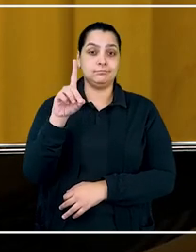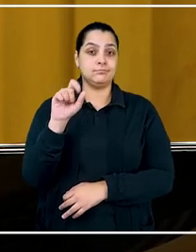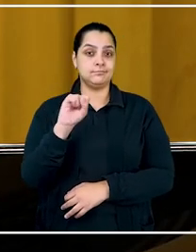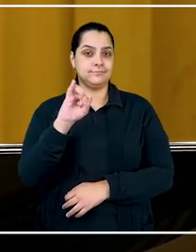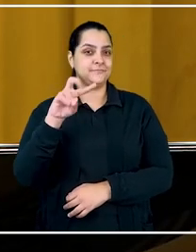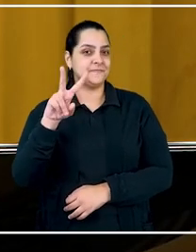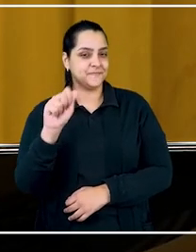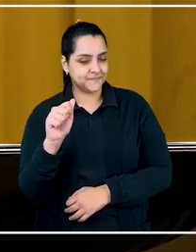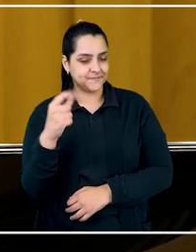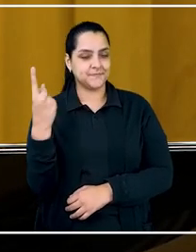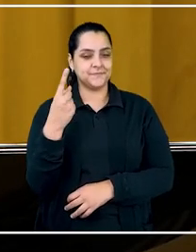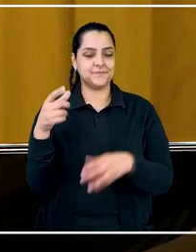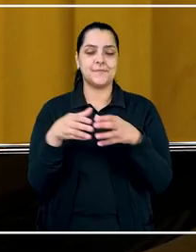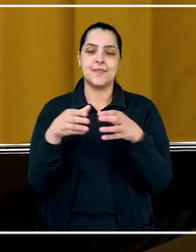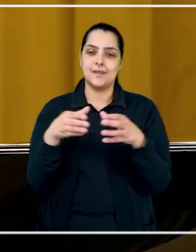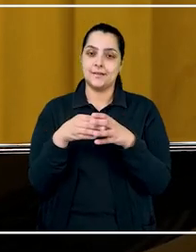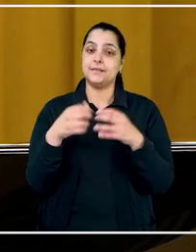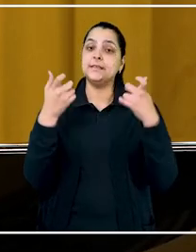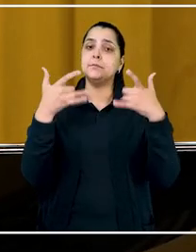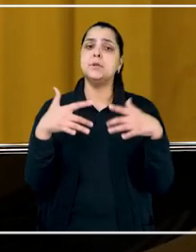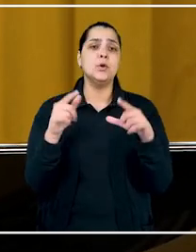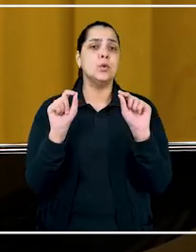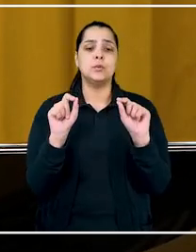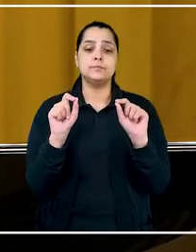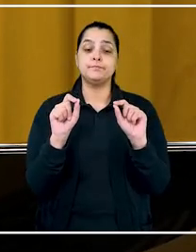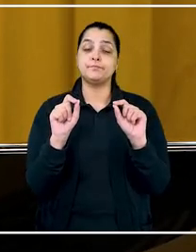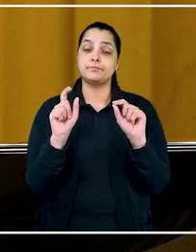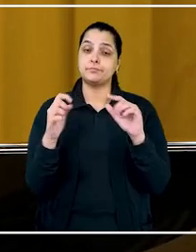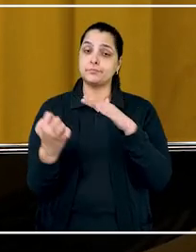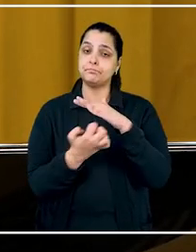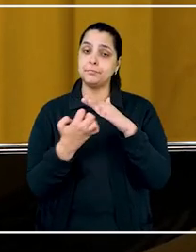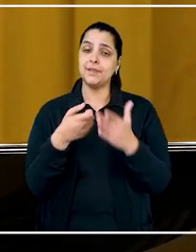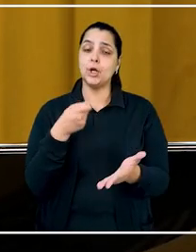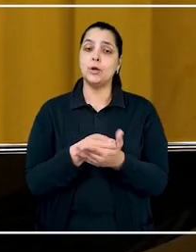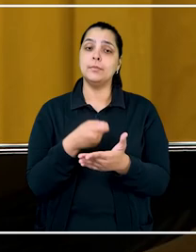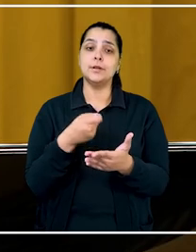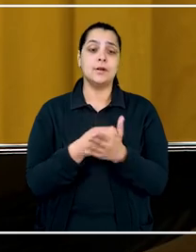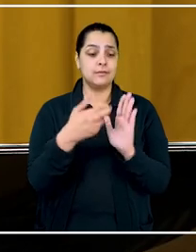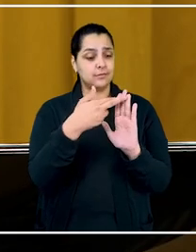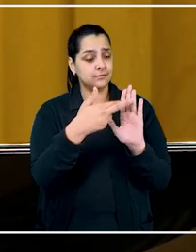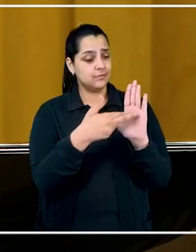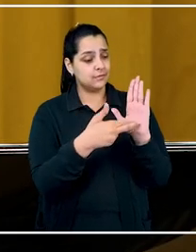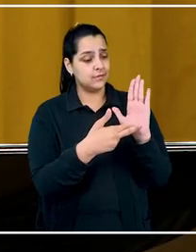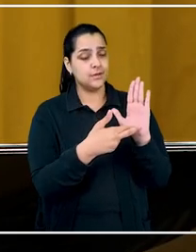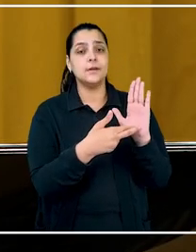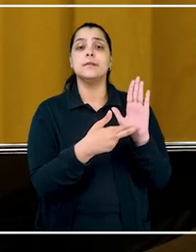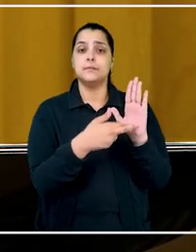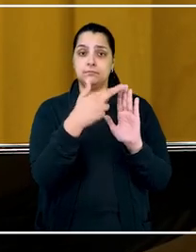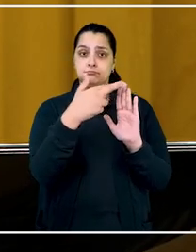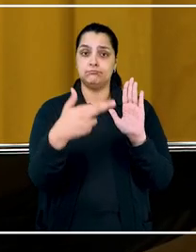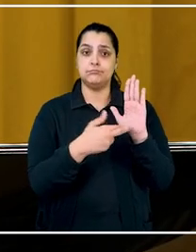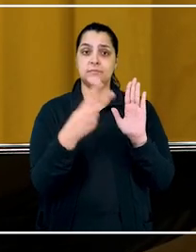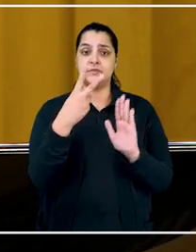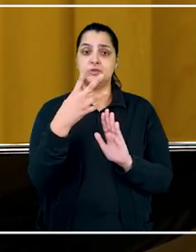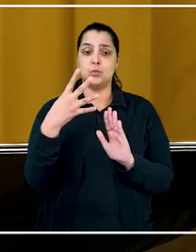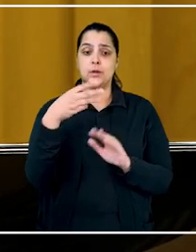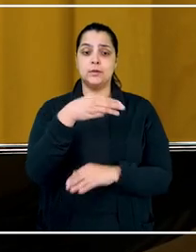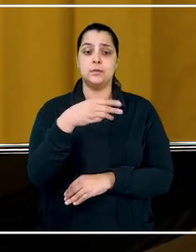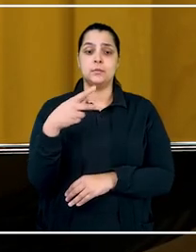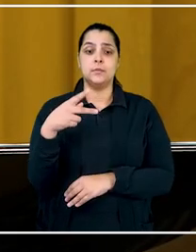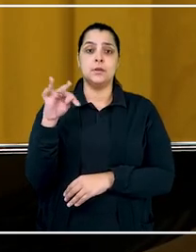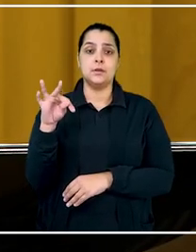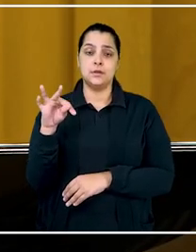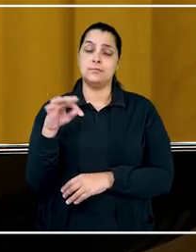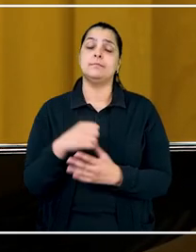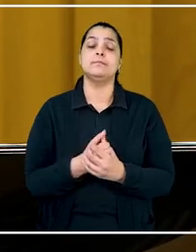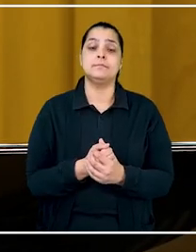Silva, relator do caso na primeira turma, explicou que é dever do empregador observar a norma regulamentadora 24 do Ministério do